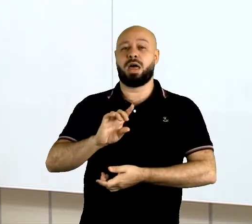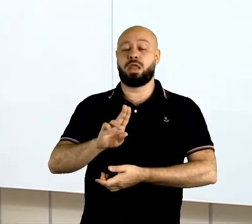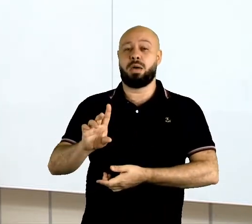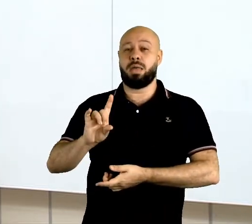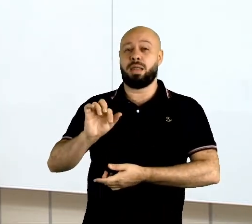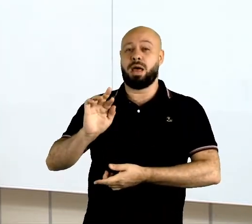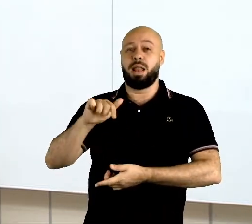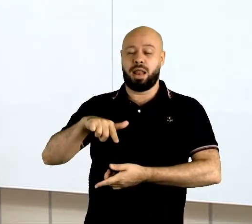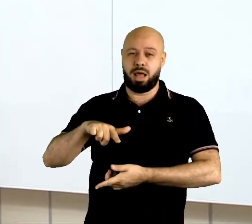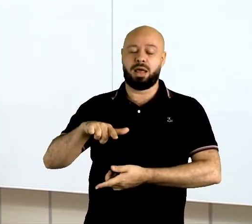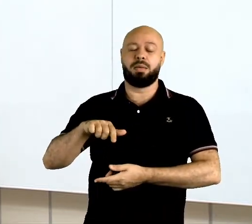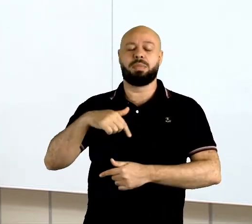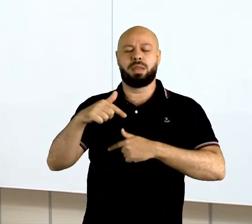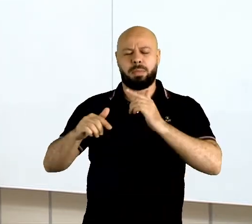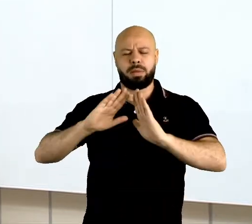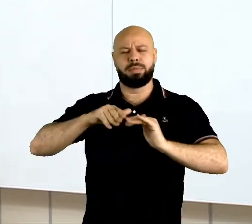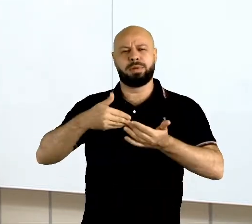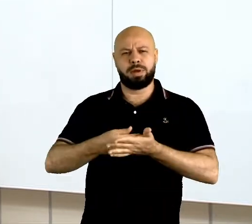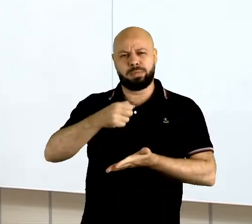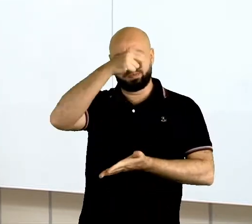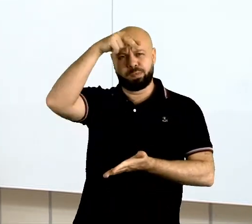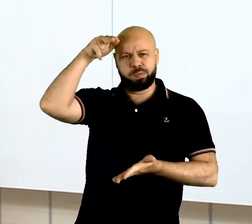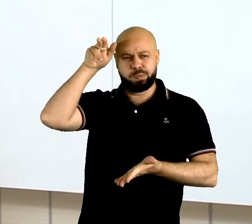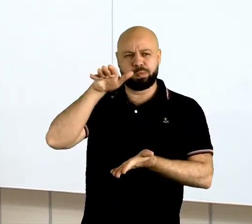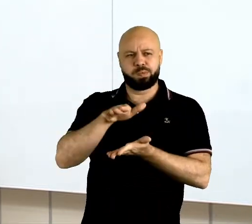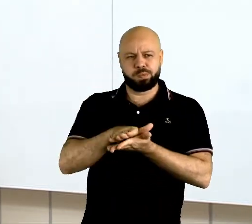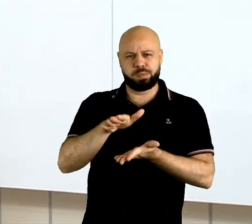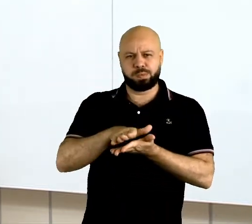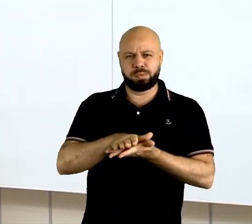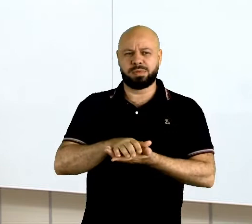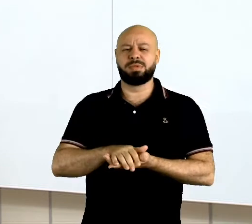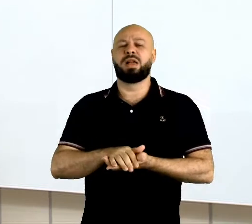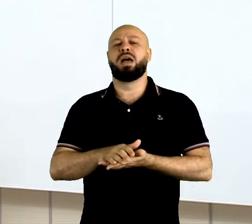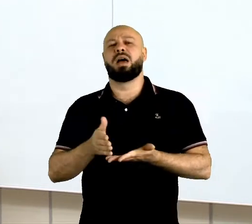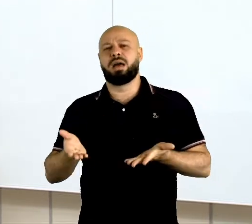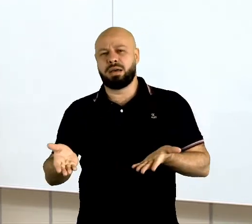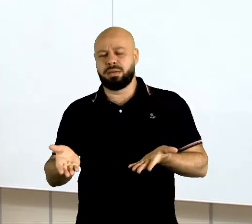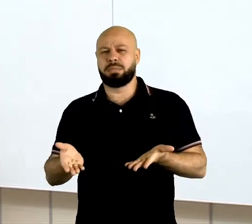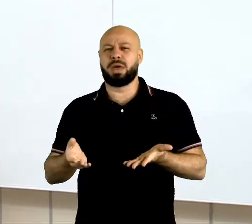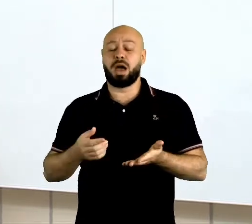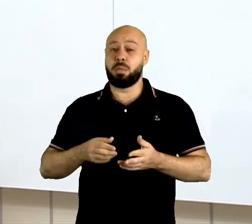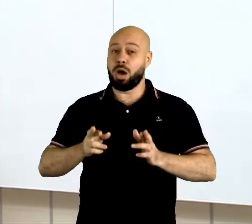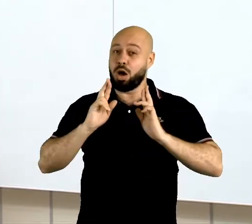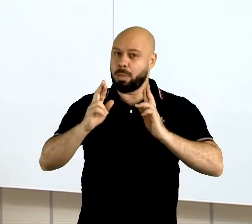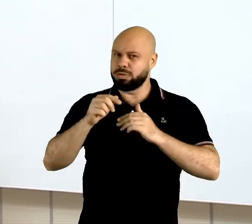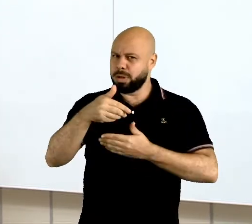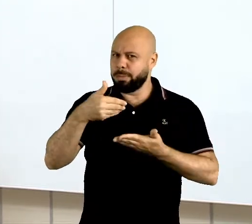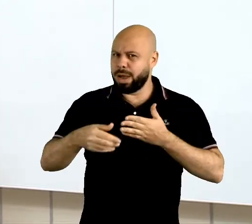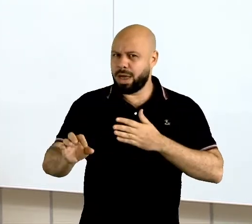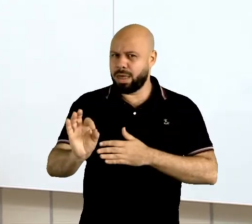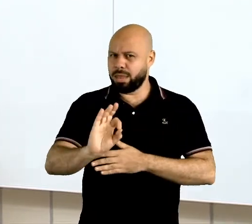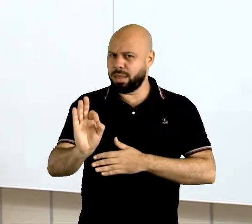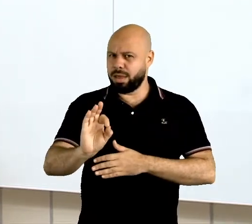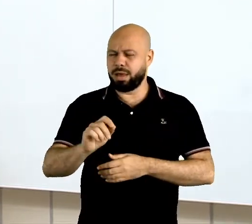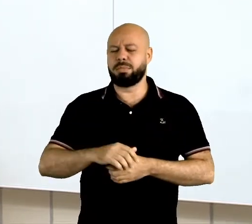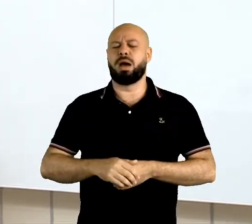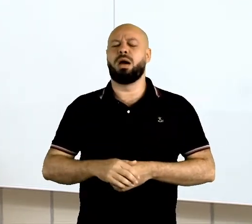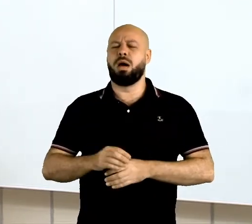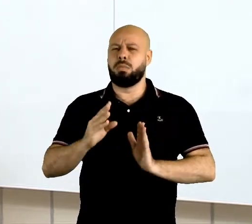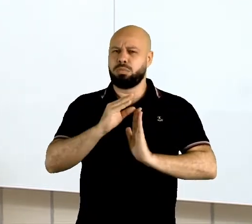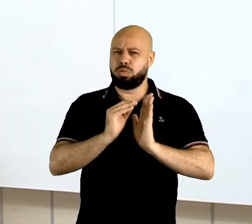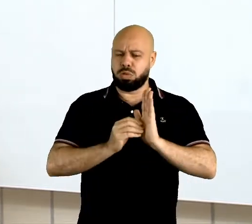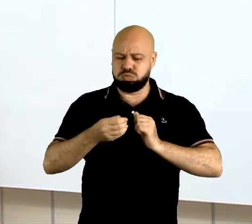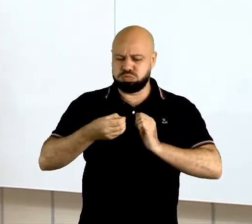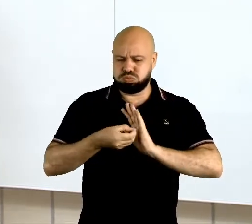Escola Municipal Tiago Barbosa, tá? E eu espero que vocês não percam nenhuma aula dele e aproveitem ao máximo o conteúdo que ele vai